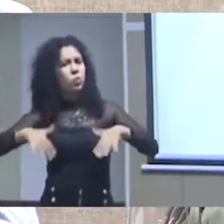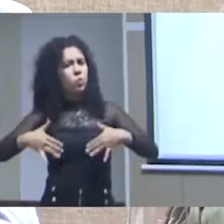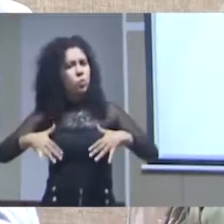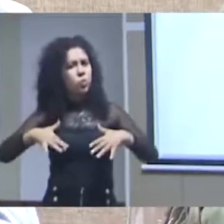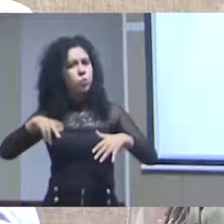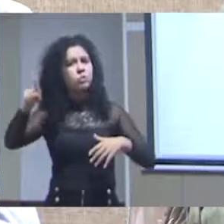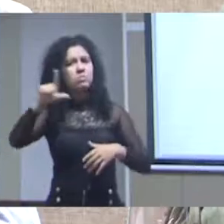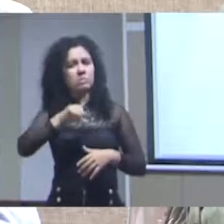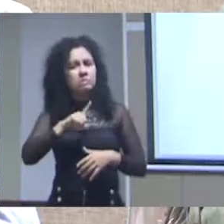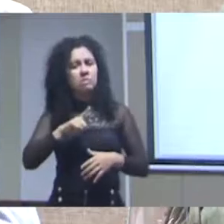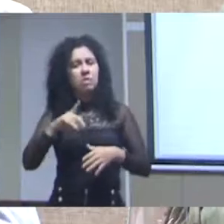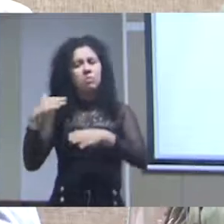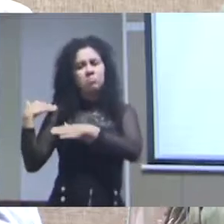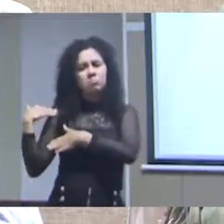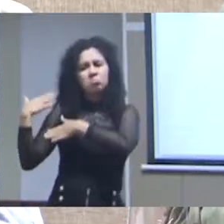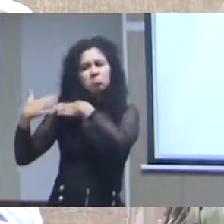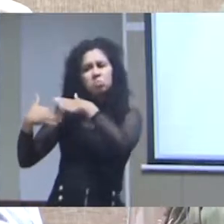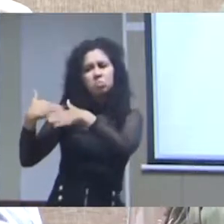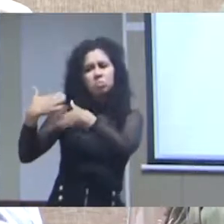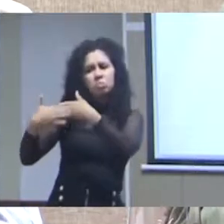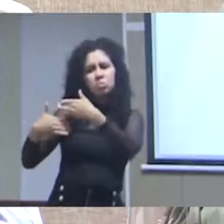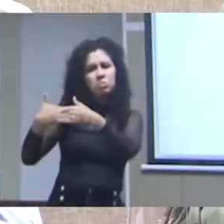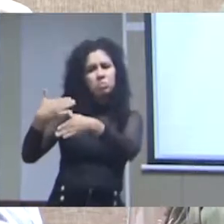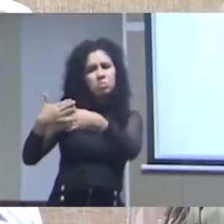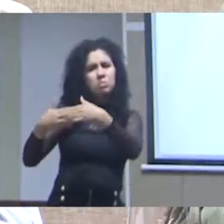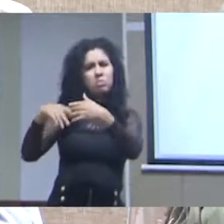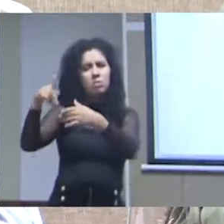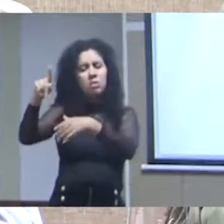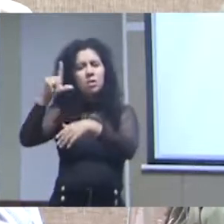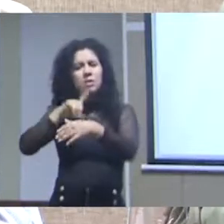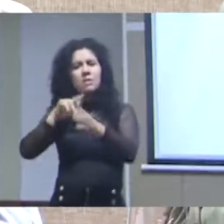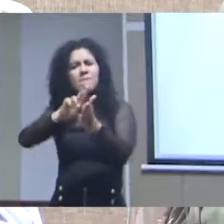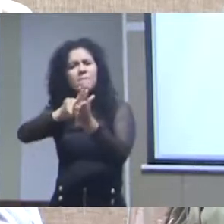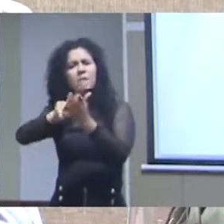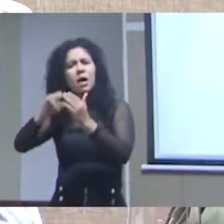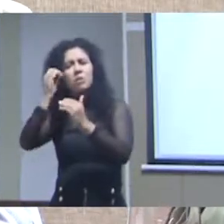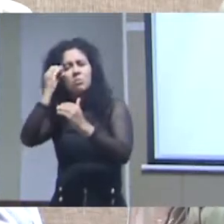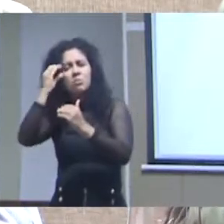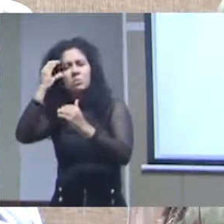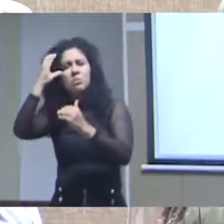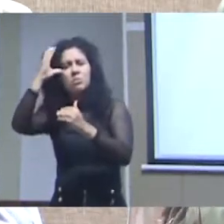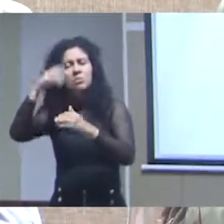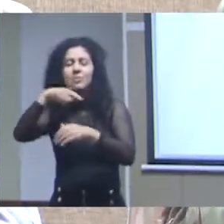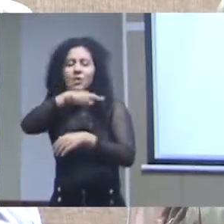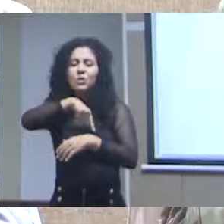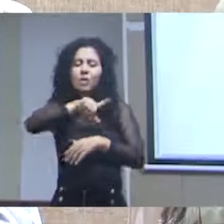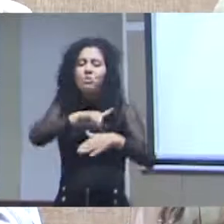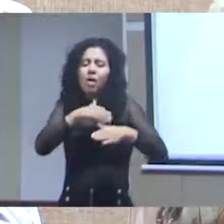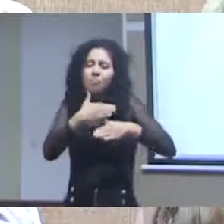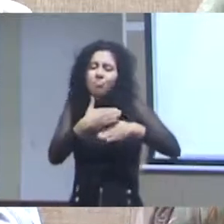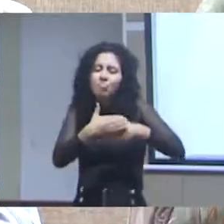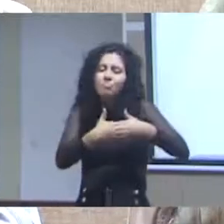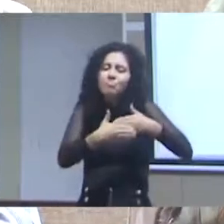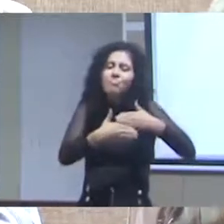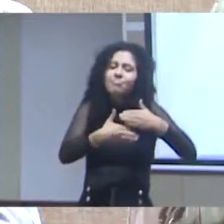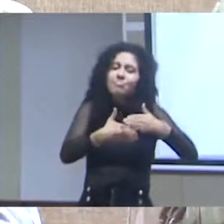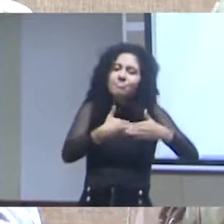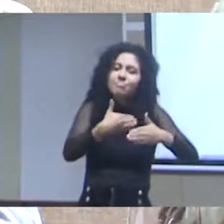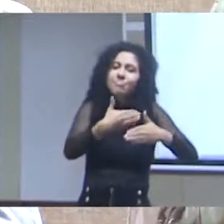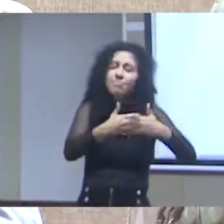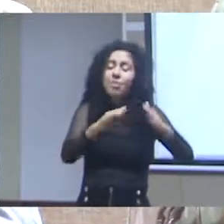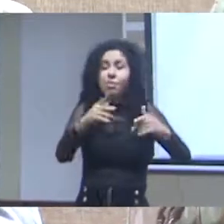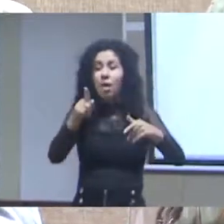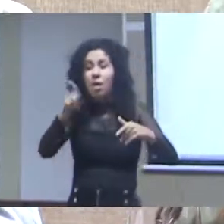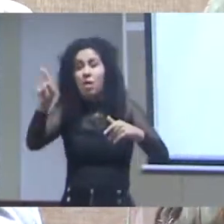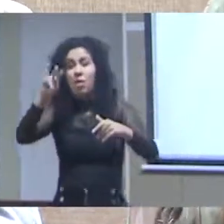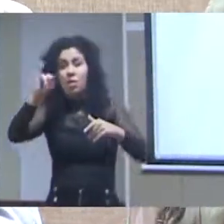iniciativas que a Embrapa vem encaminhando na gestão de conhecimento a gente estava engatinhando mas o Ivo traçou uma direção para